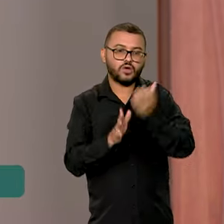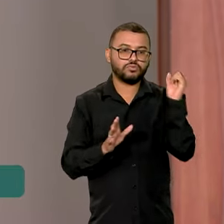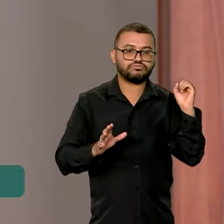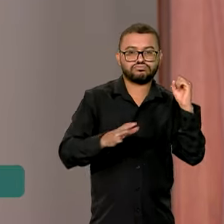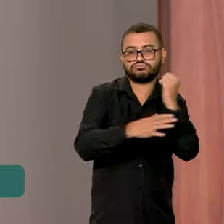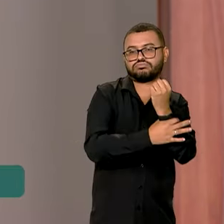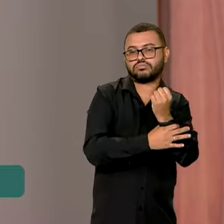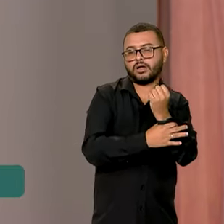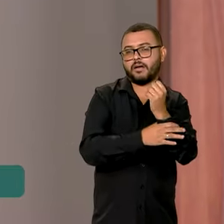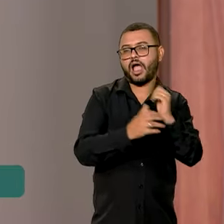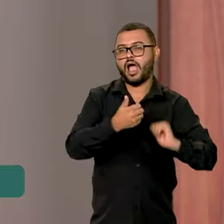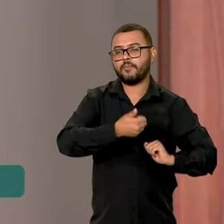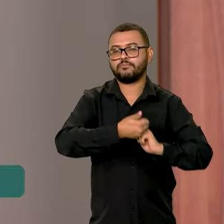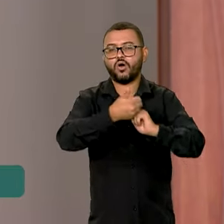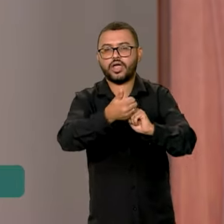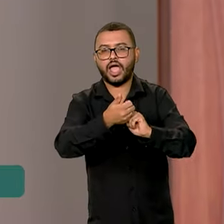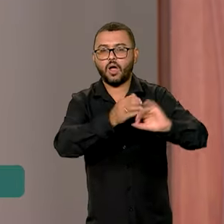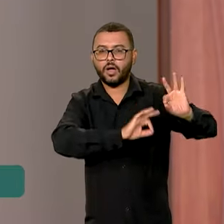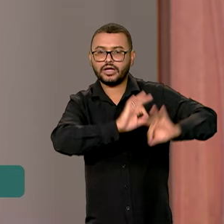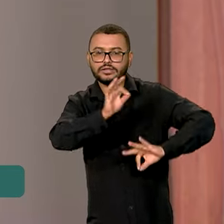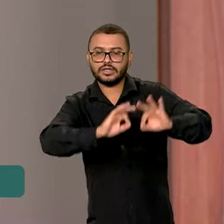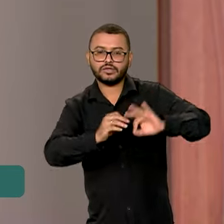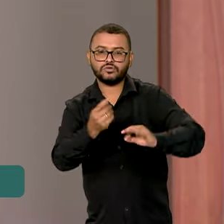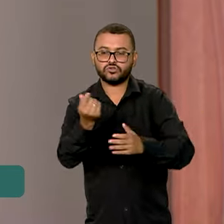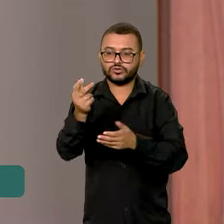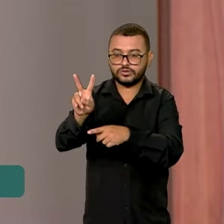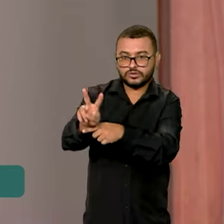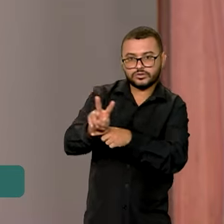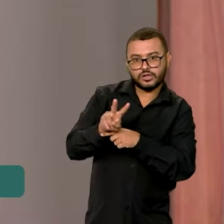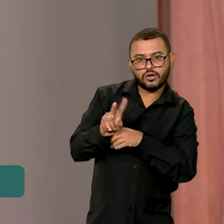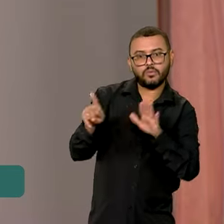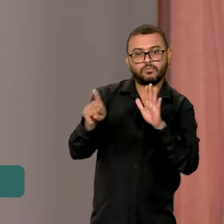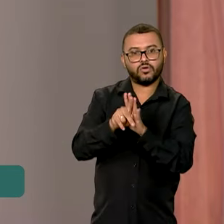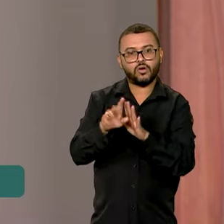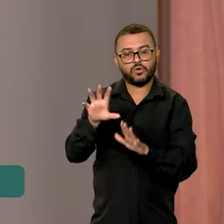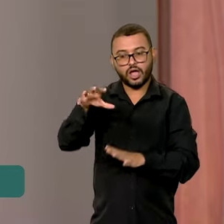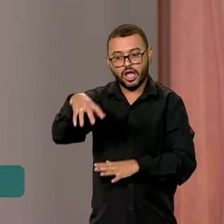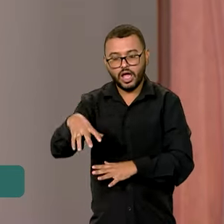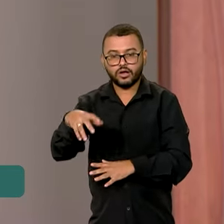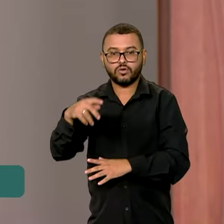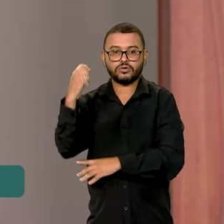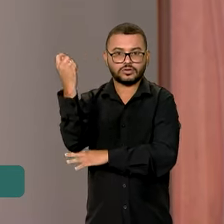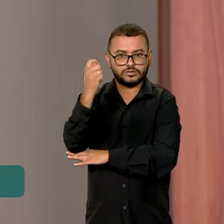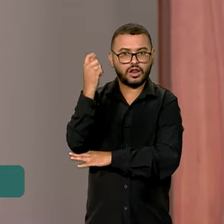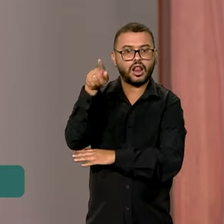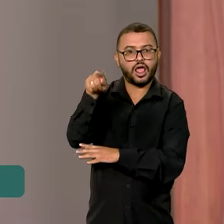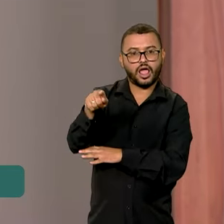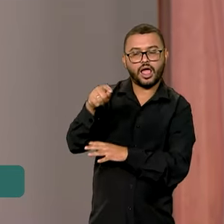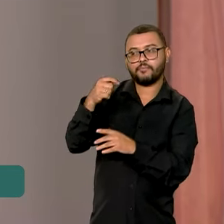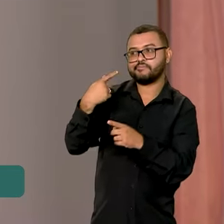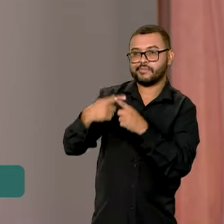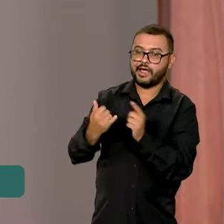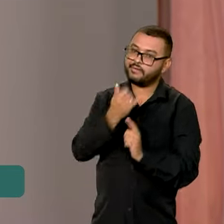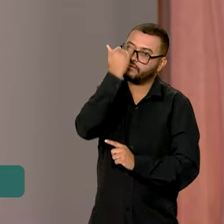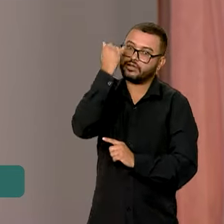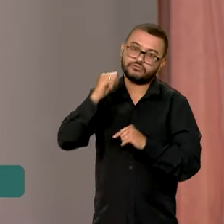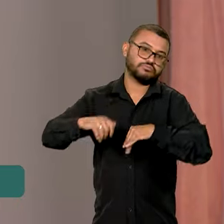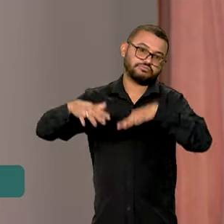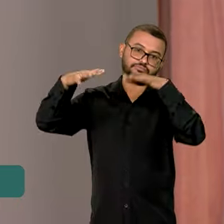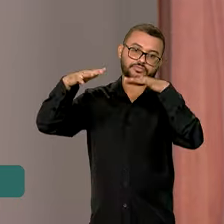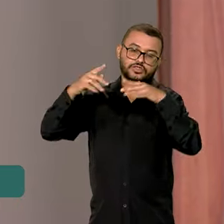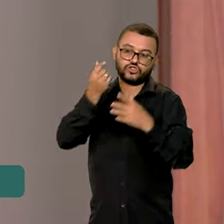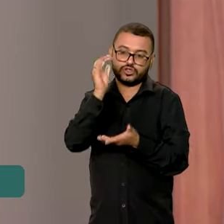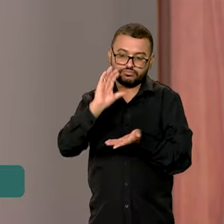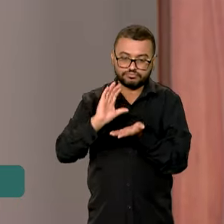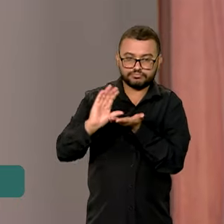garantidor para apoiar as operações de crédito do setor agropecuário gaúcho afetado pelas chuvas. Este fundo